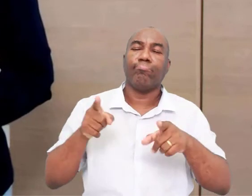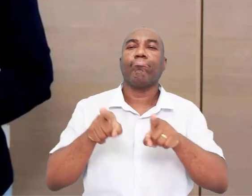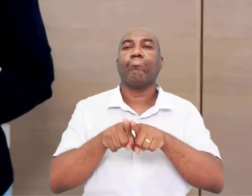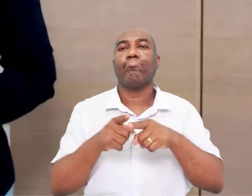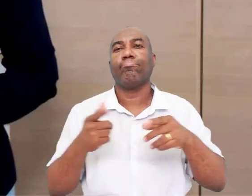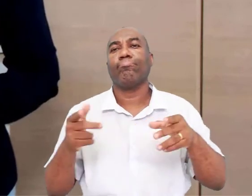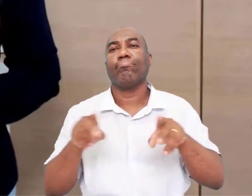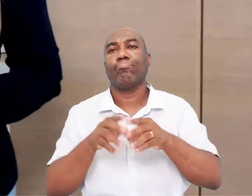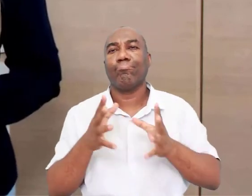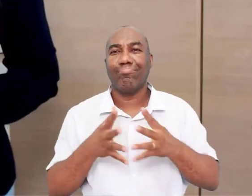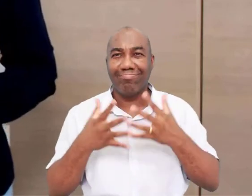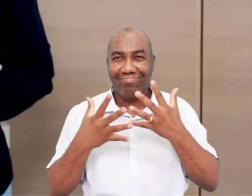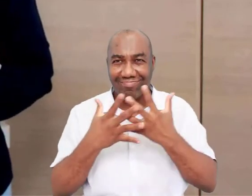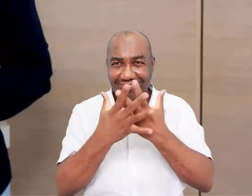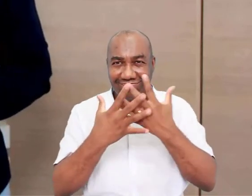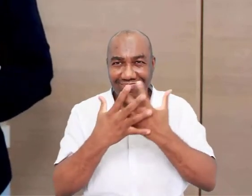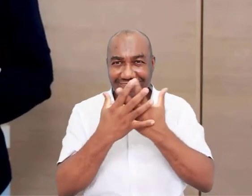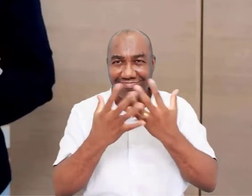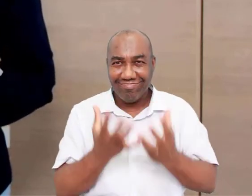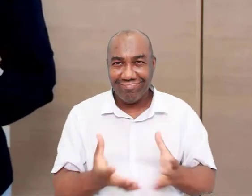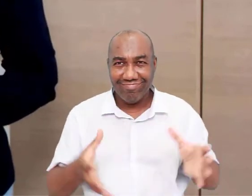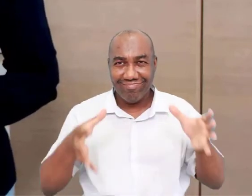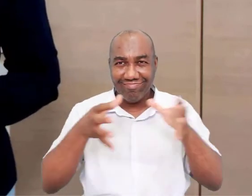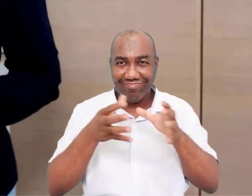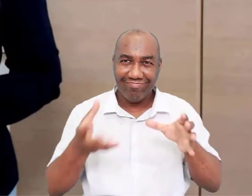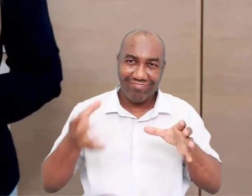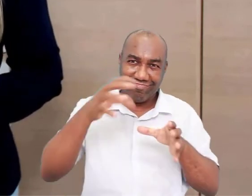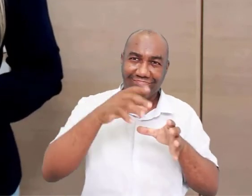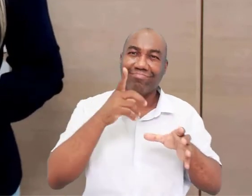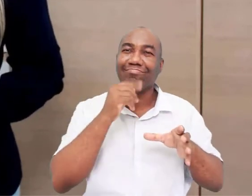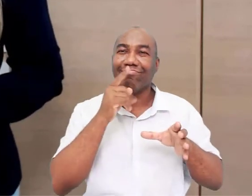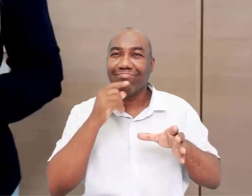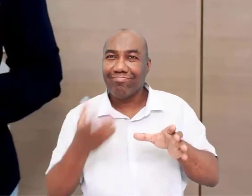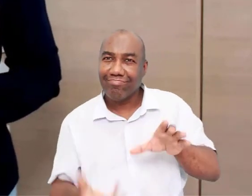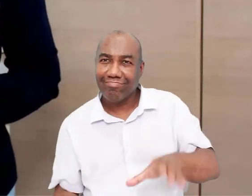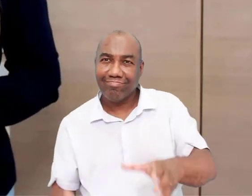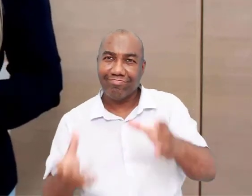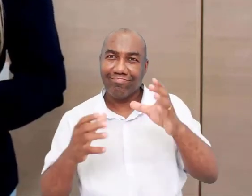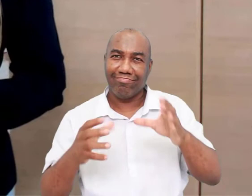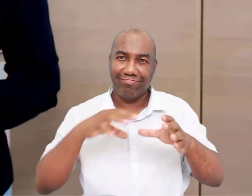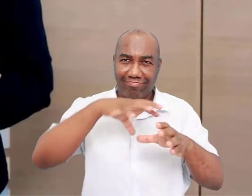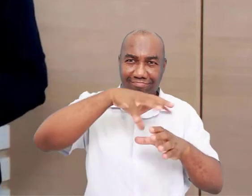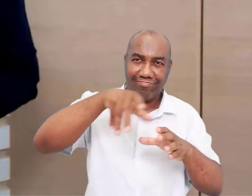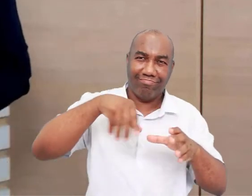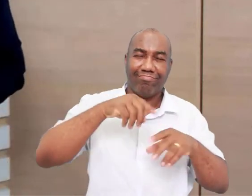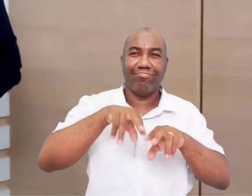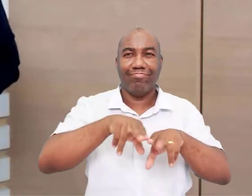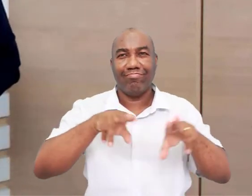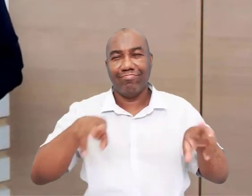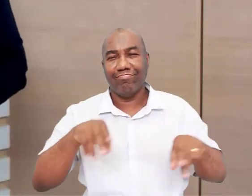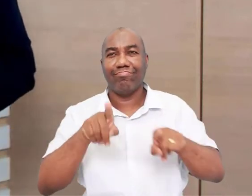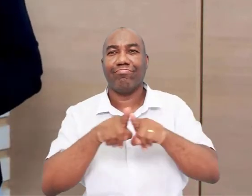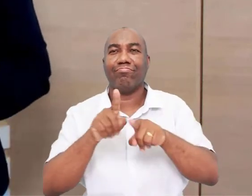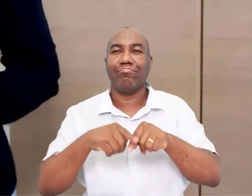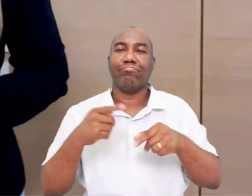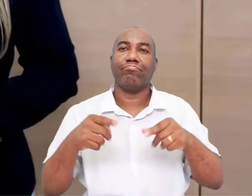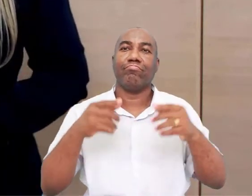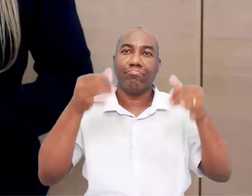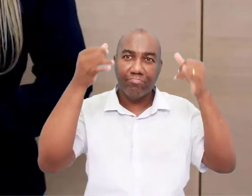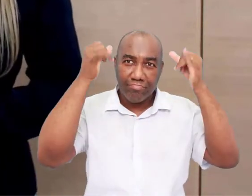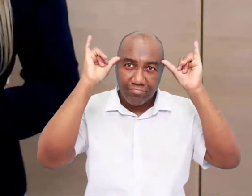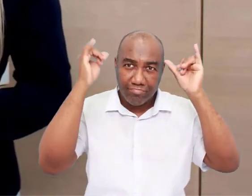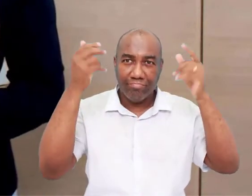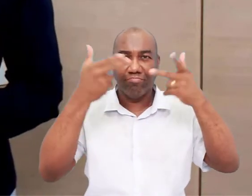cestas, potes, né? Pra armazenar água, pra armazenar os alimentos, tá? Vão domesticar uma variedade maior de